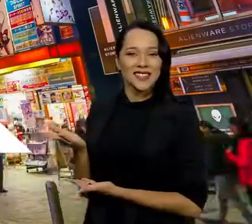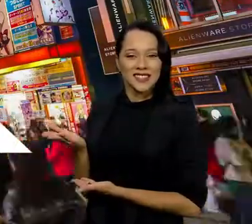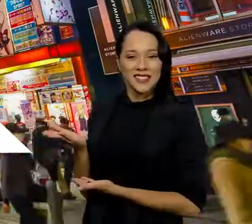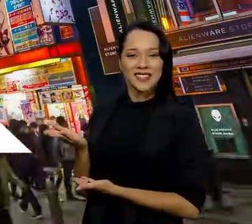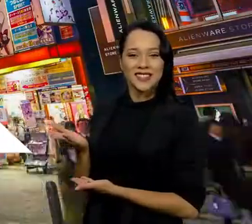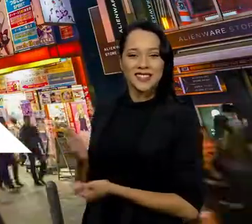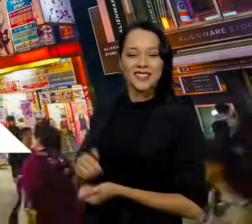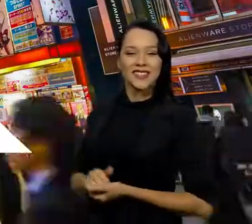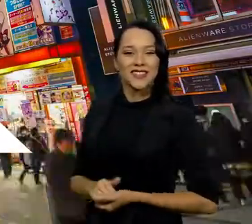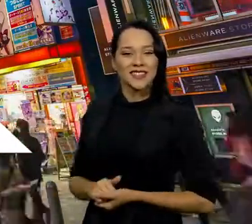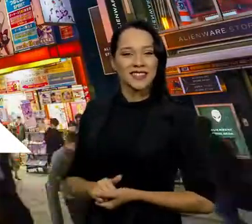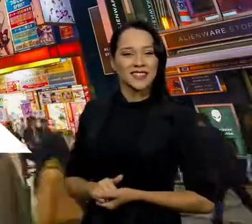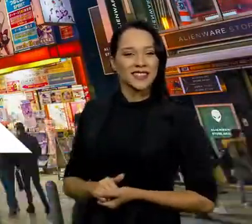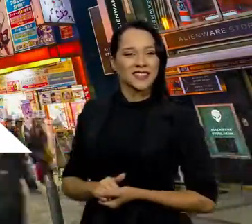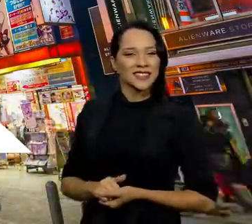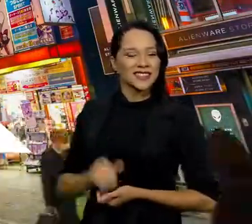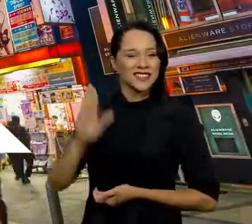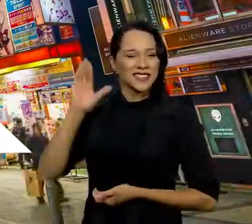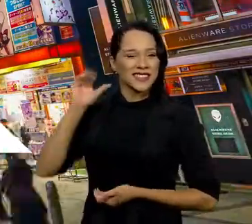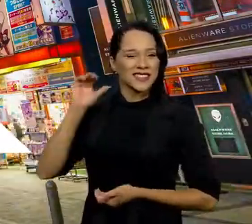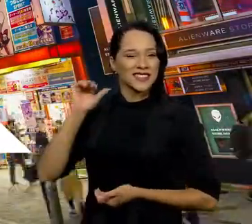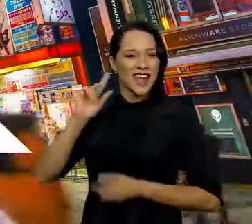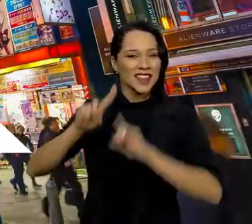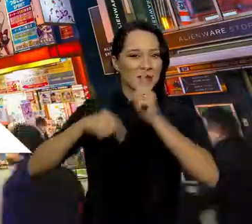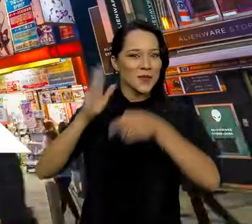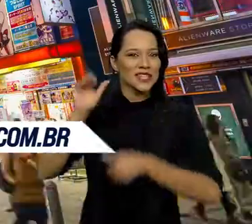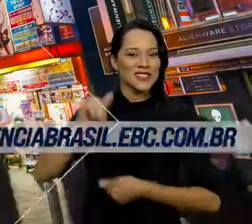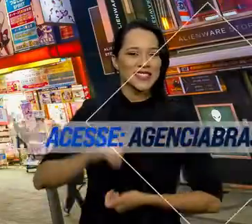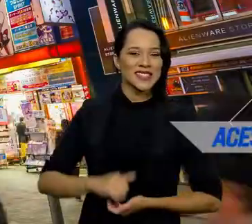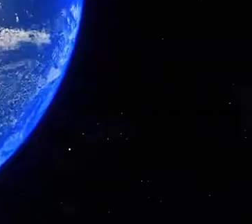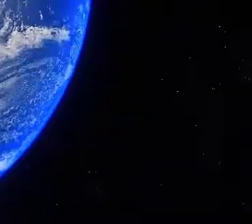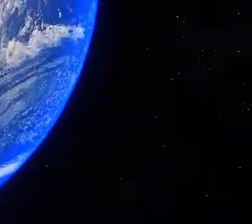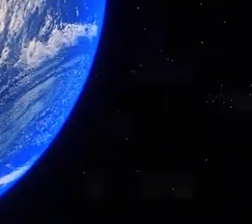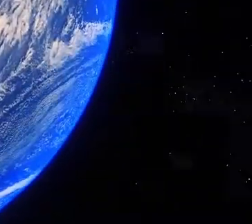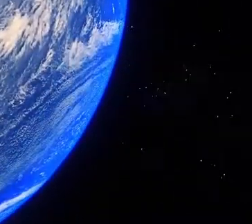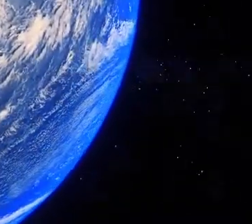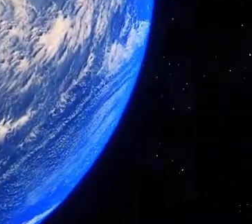.com.br. Valeu e até a próxima!